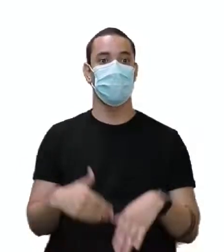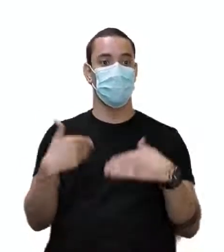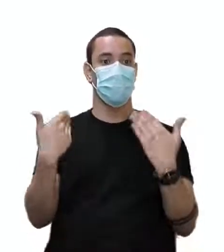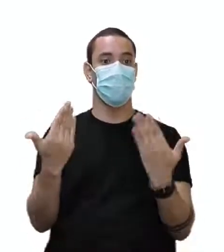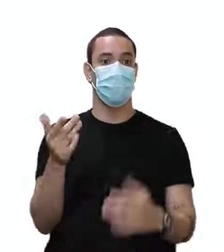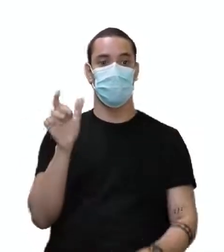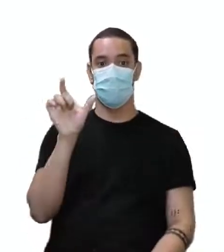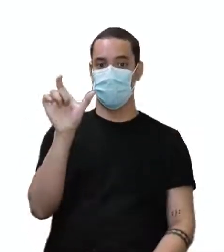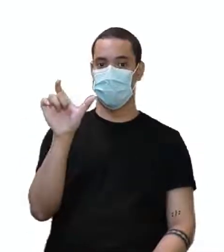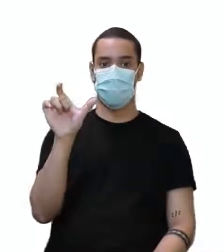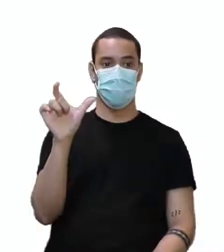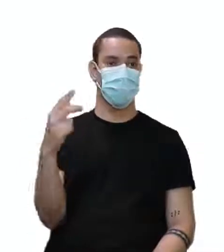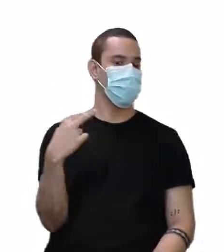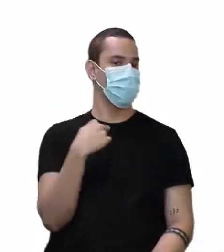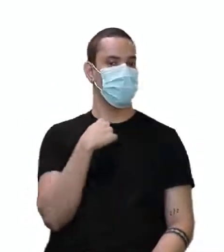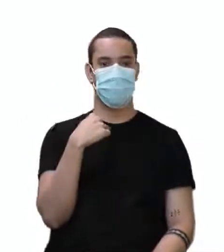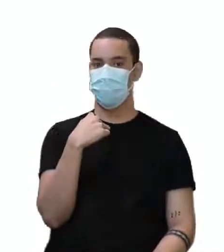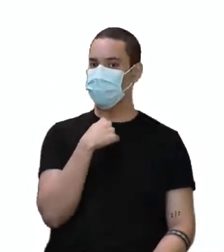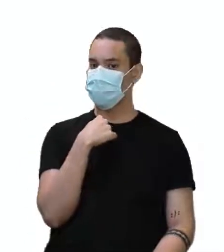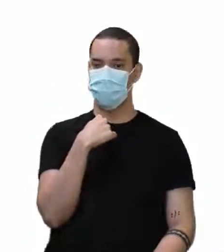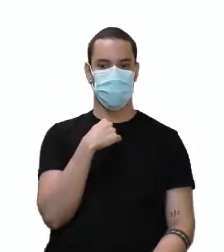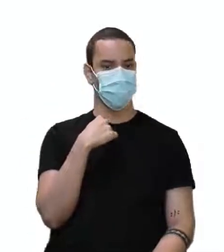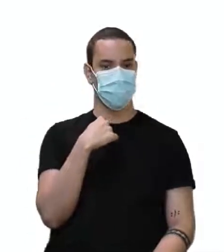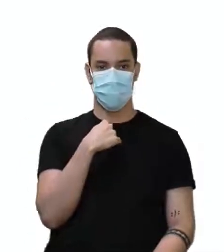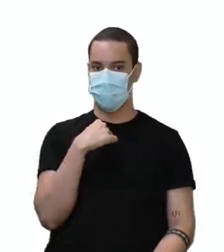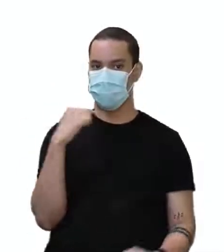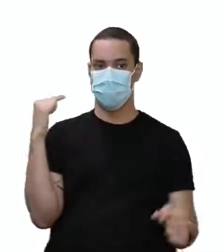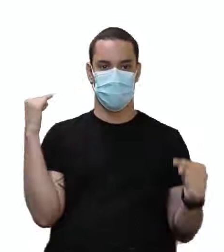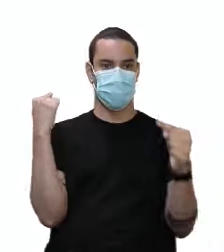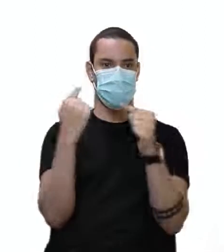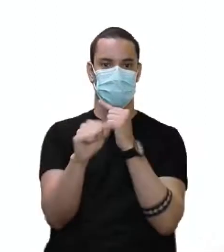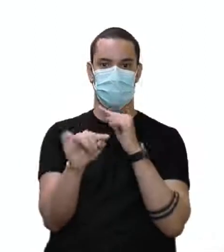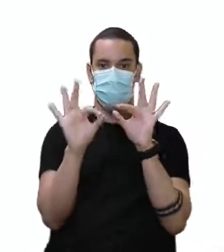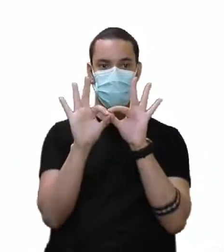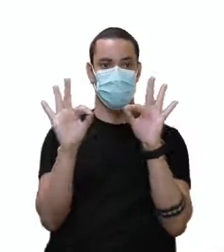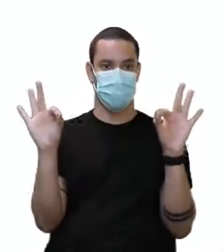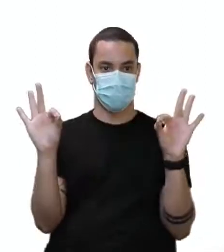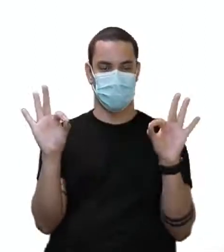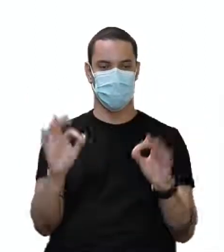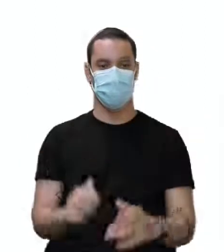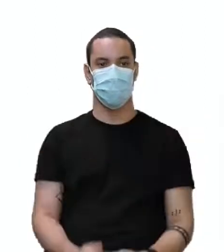palavra não se encaixa na frase?